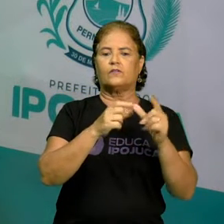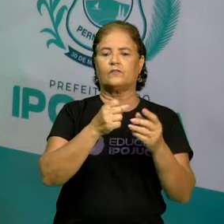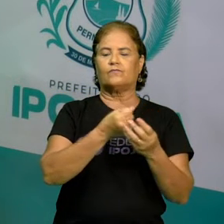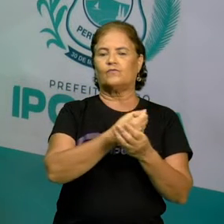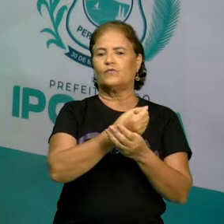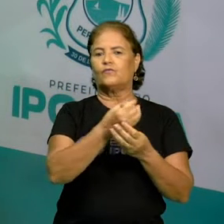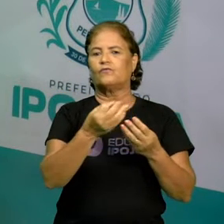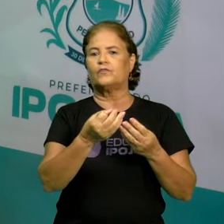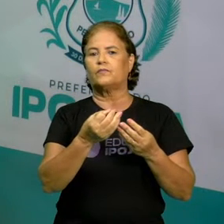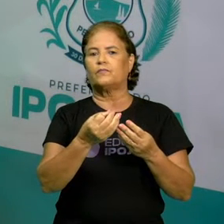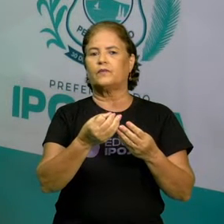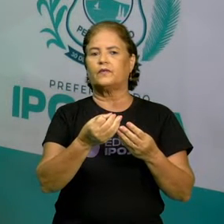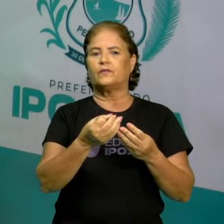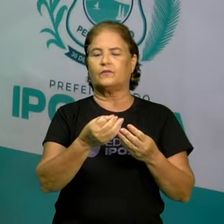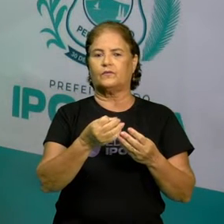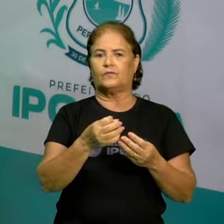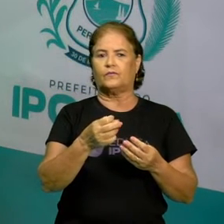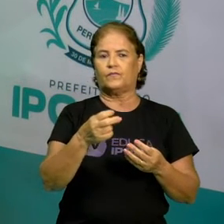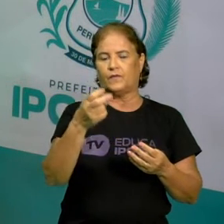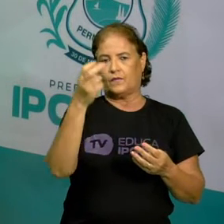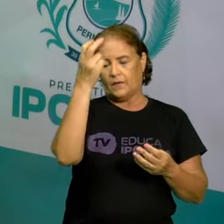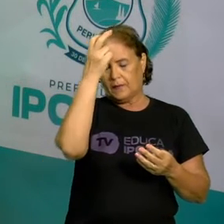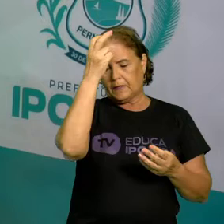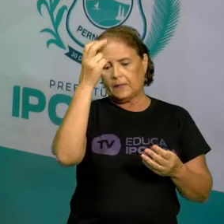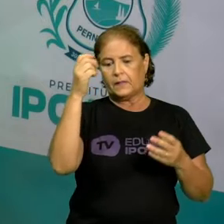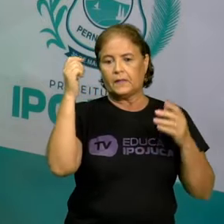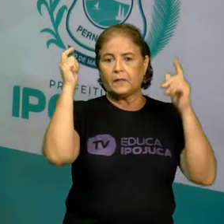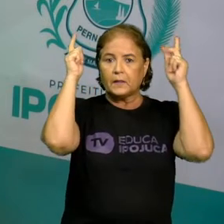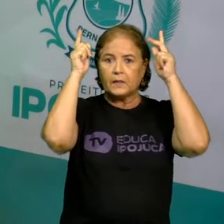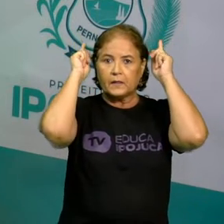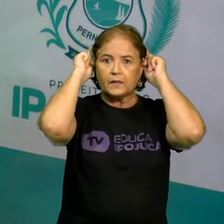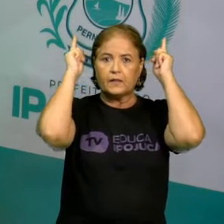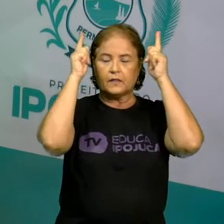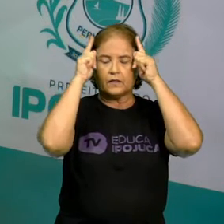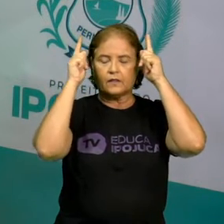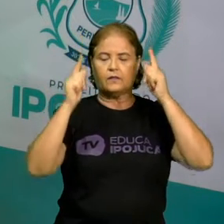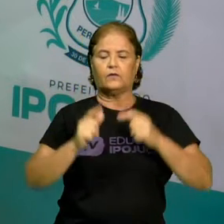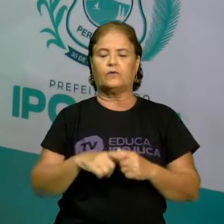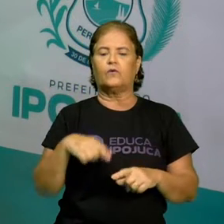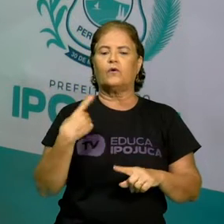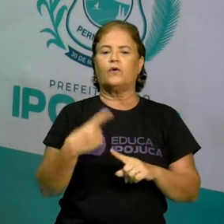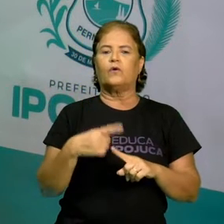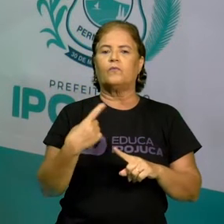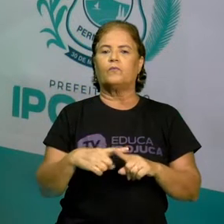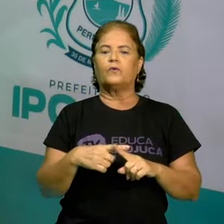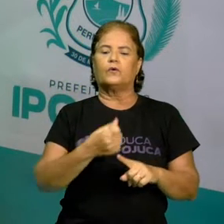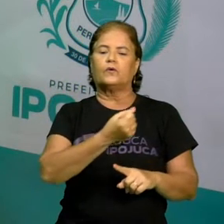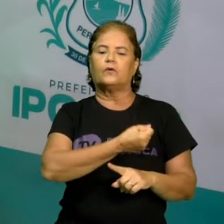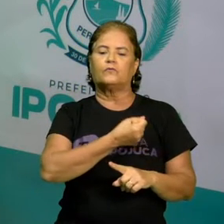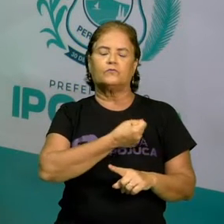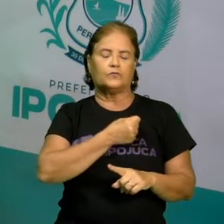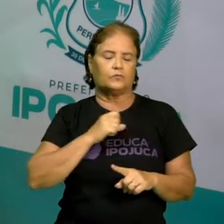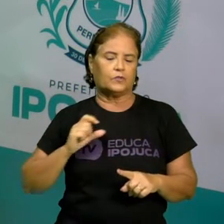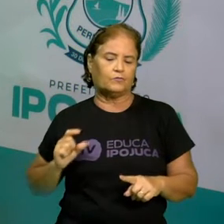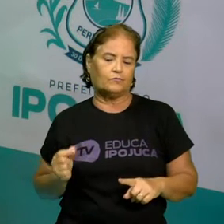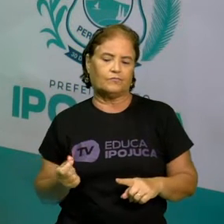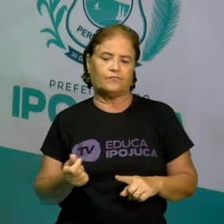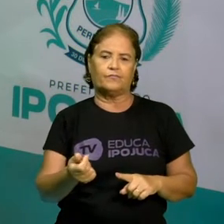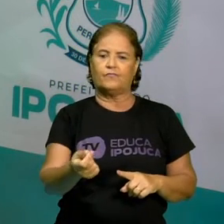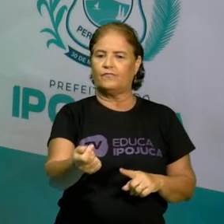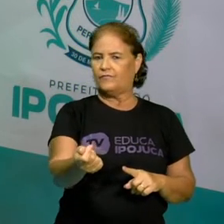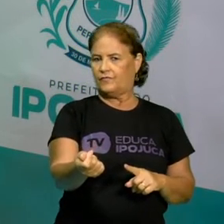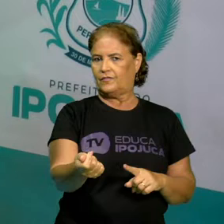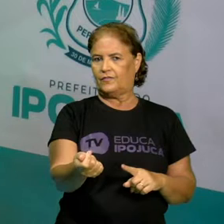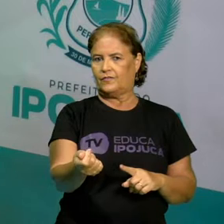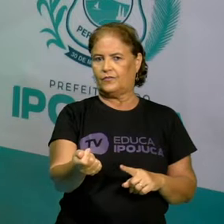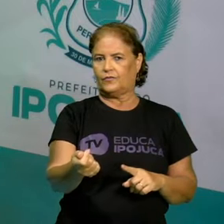matemática de aproximadamente, porque também ele é um número infinito, ele é um número irracional.